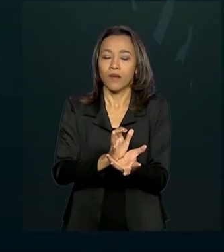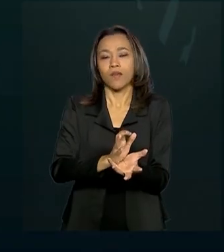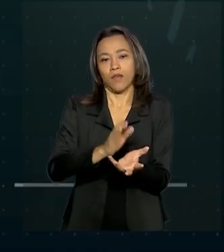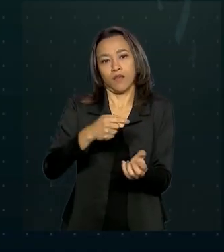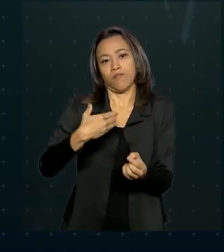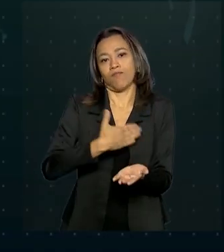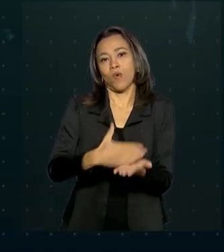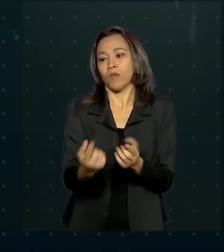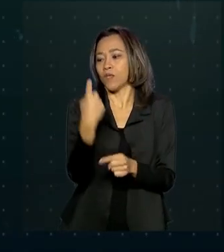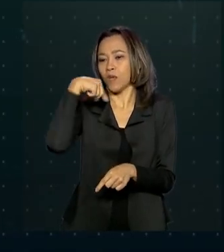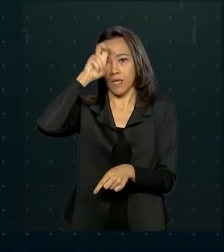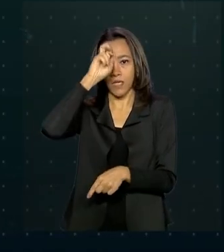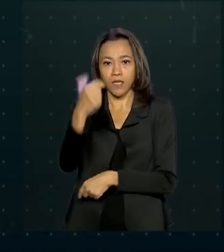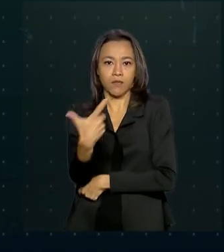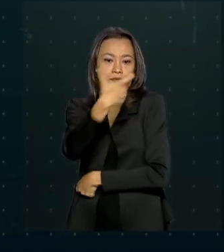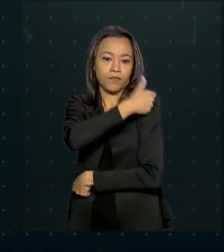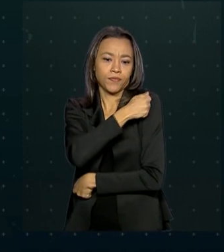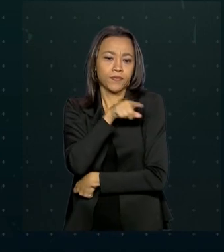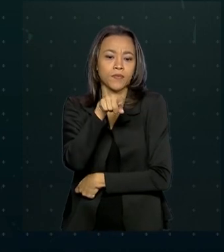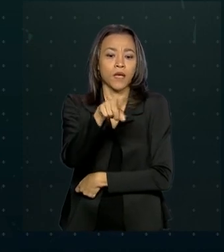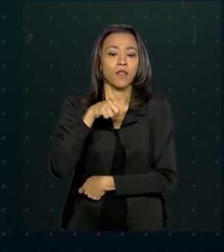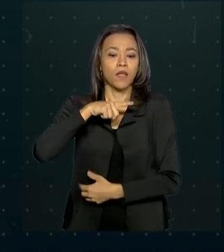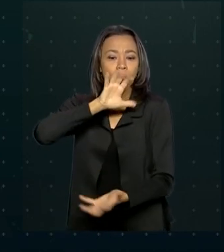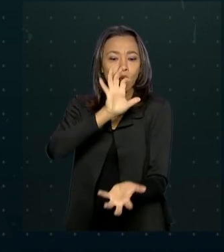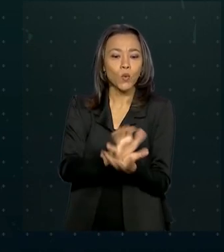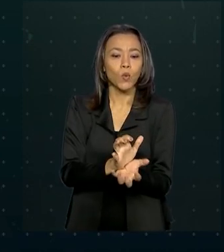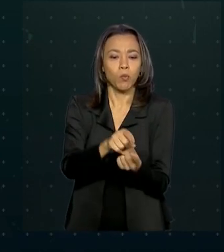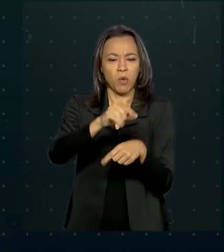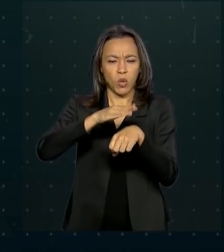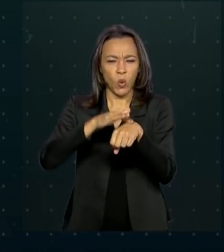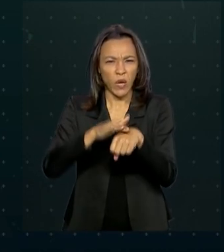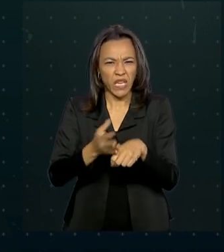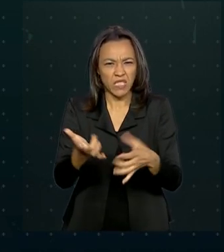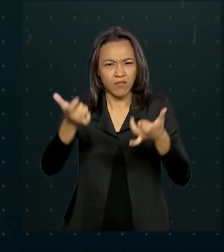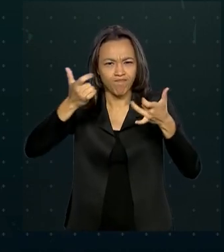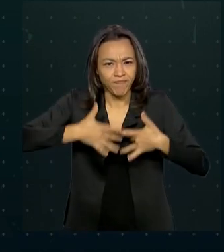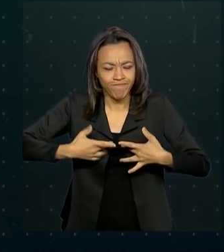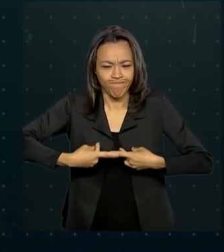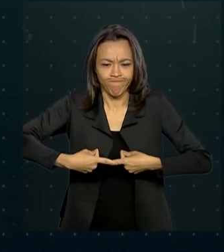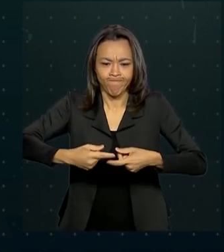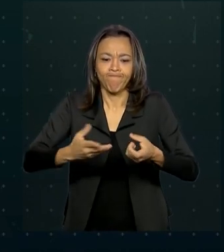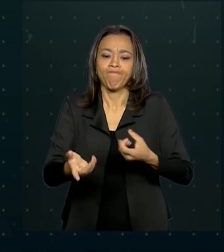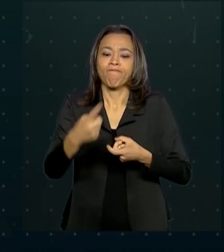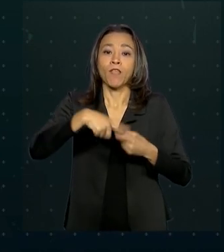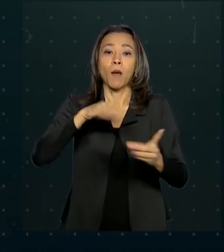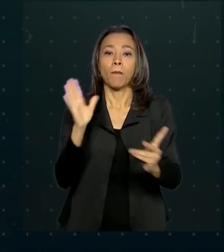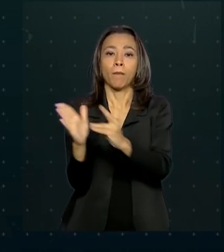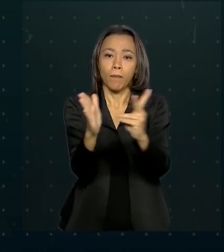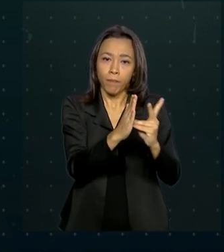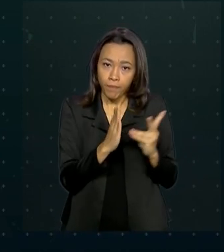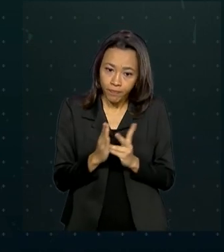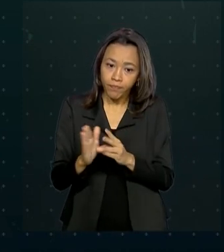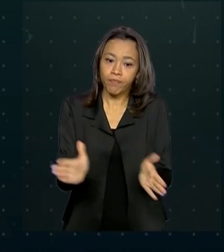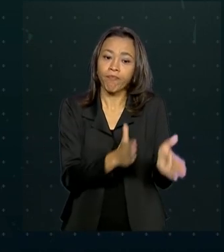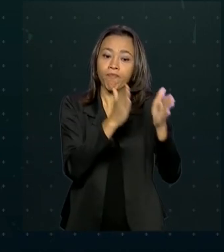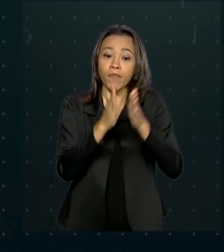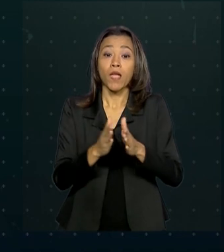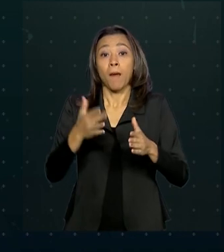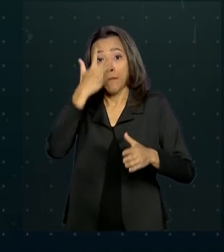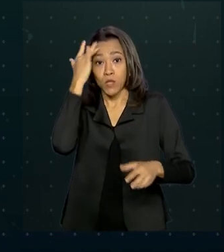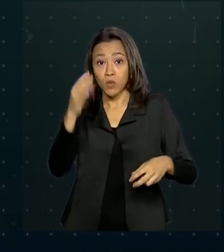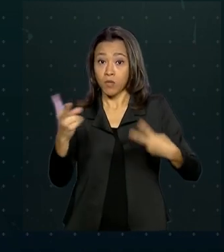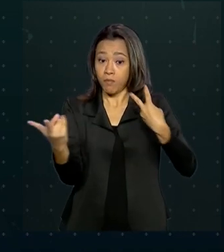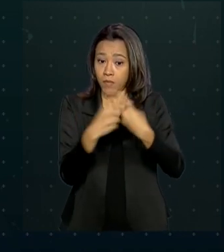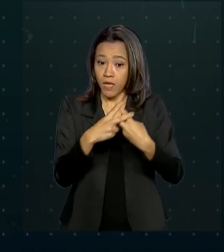-feira, estão incluídos, além de grupos como doentes crônicos, povos indígenas e a população carcerária,